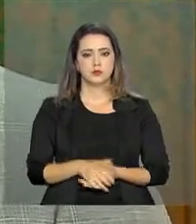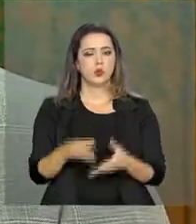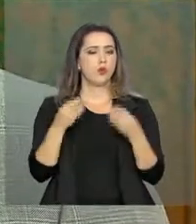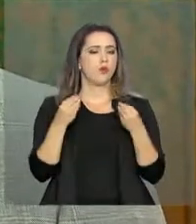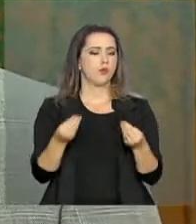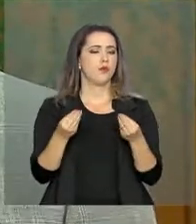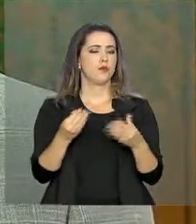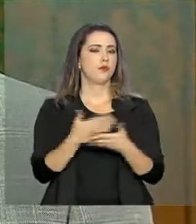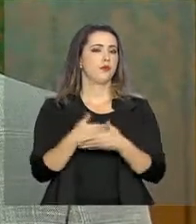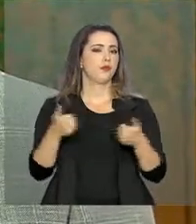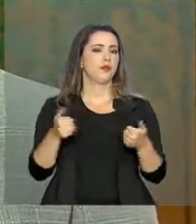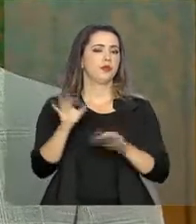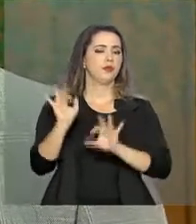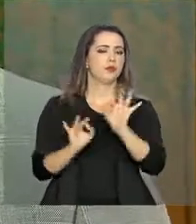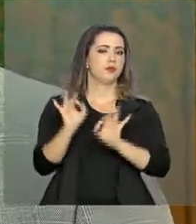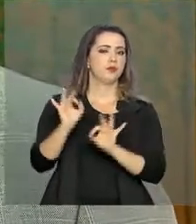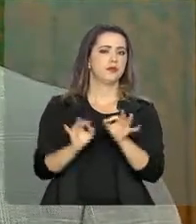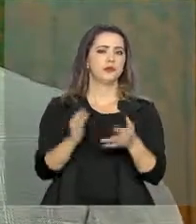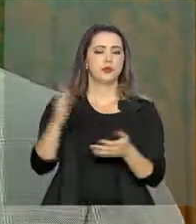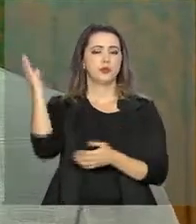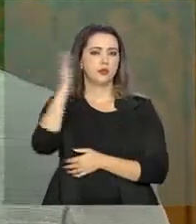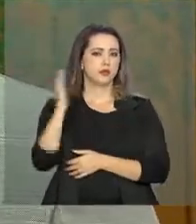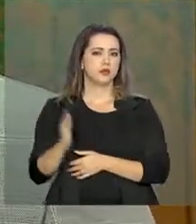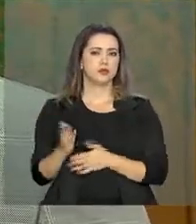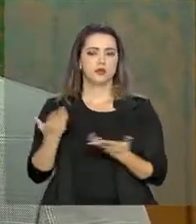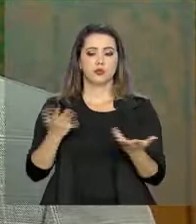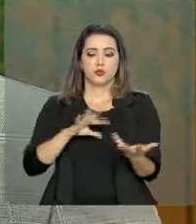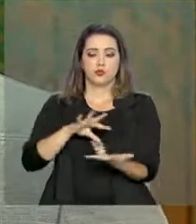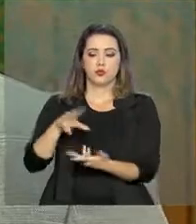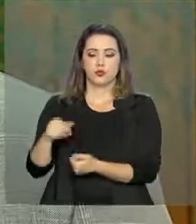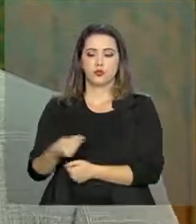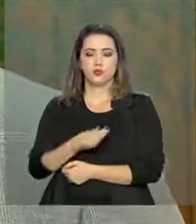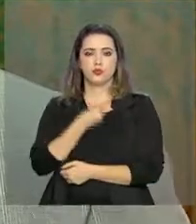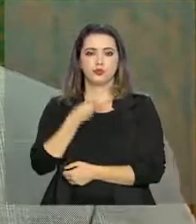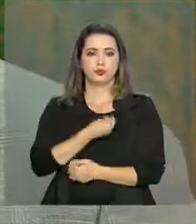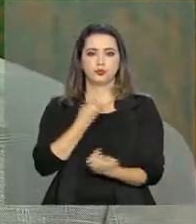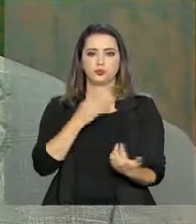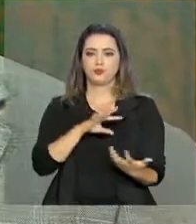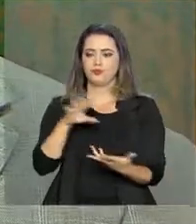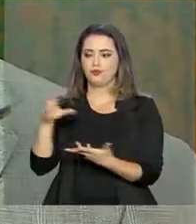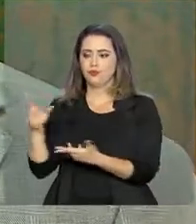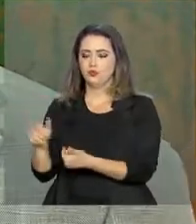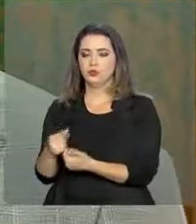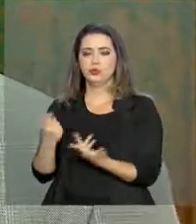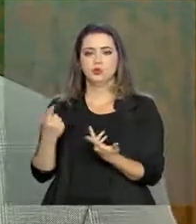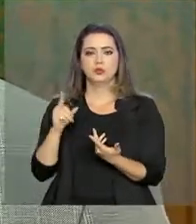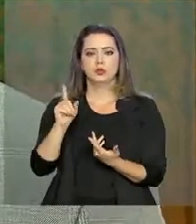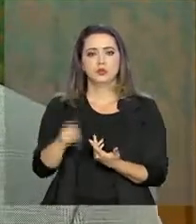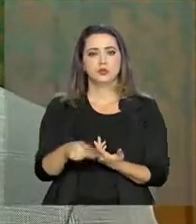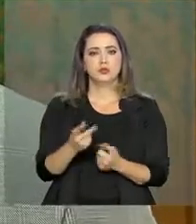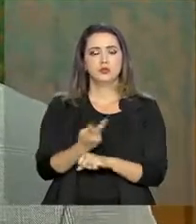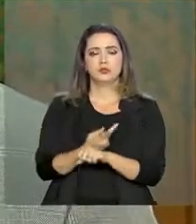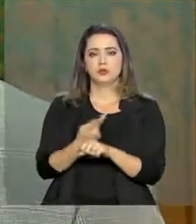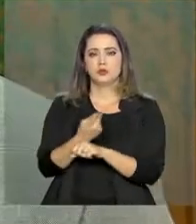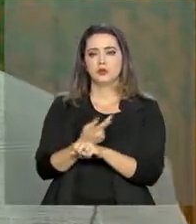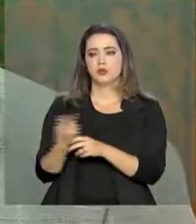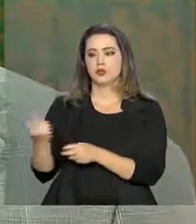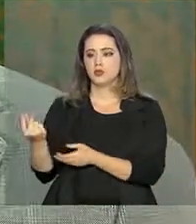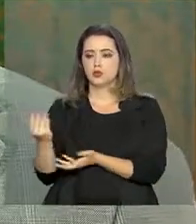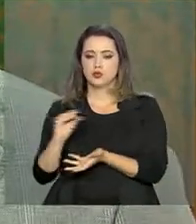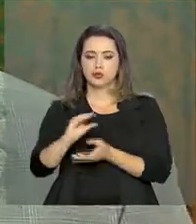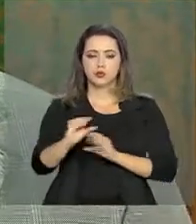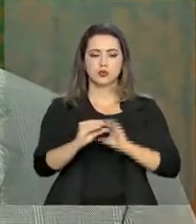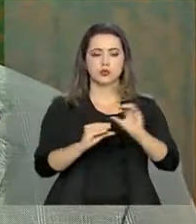você melhorar a infraestrutura de um país, hoje, no mundo que nós estamos vivendo, globalizado, sem buscar o investimento externo ou